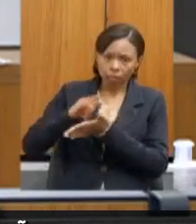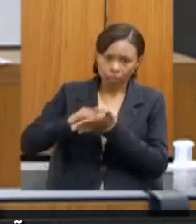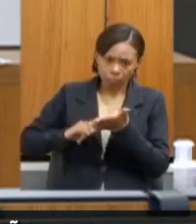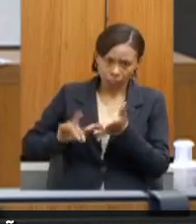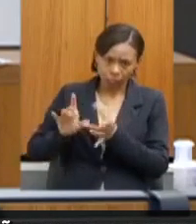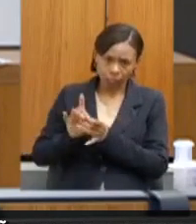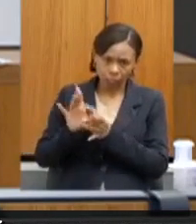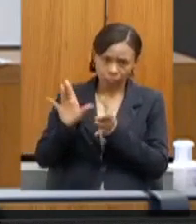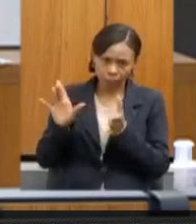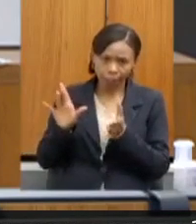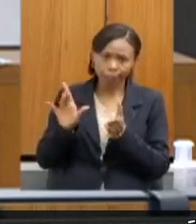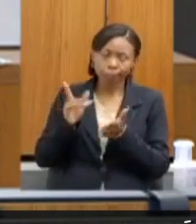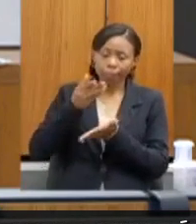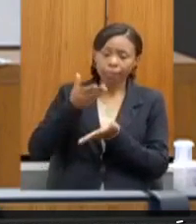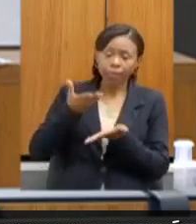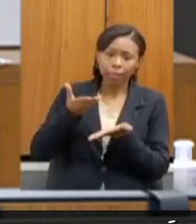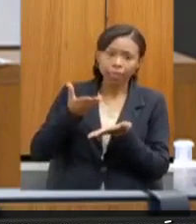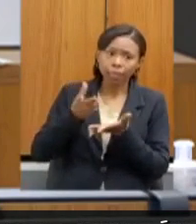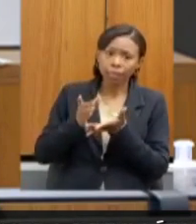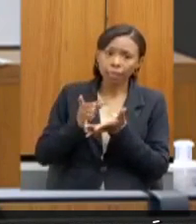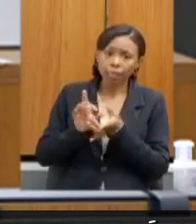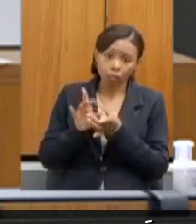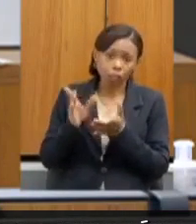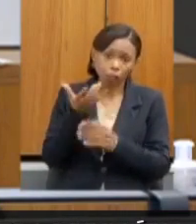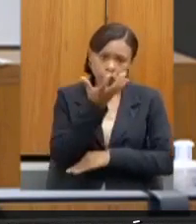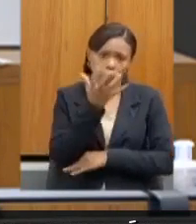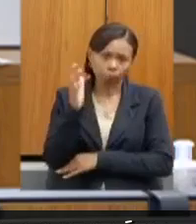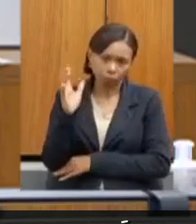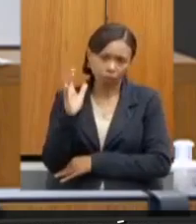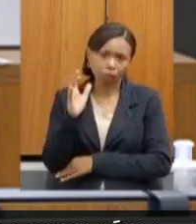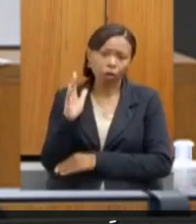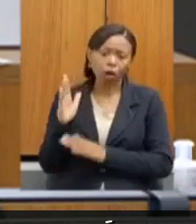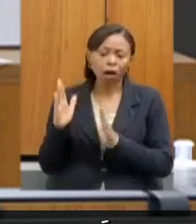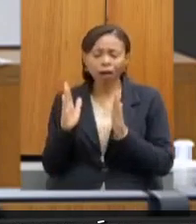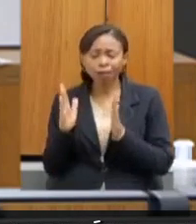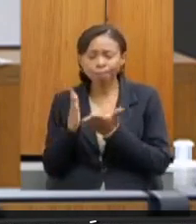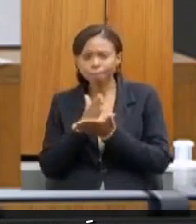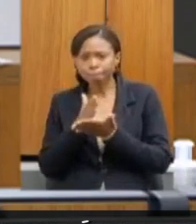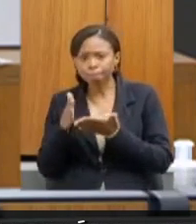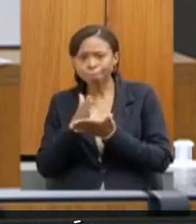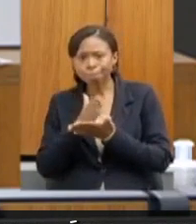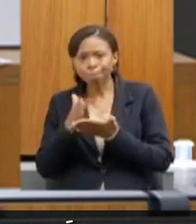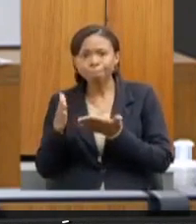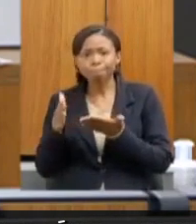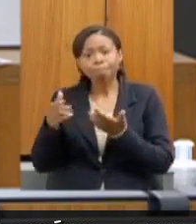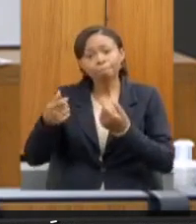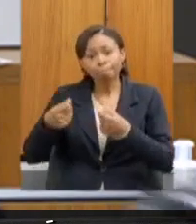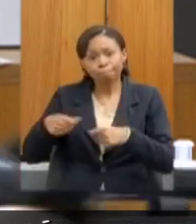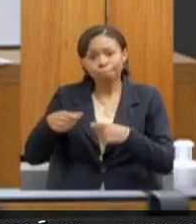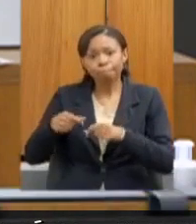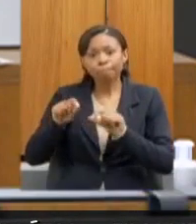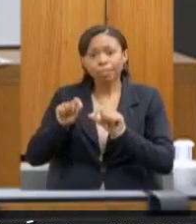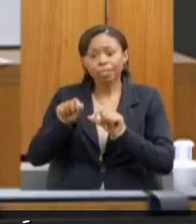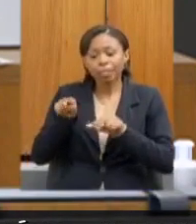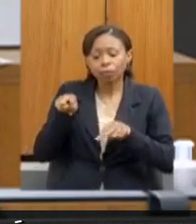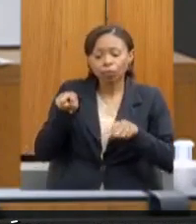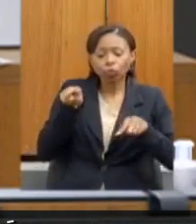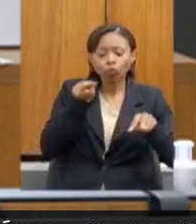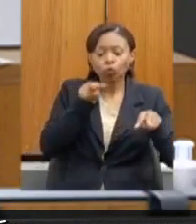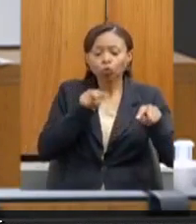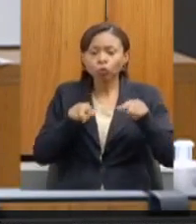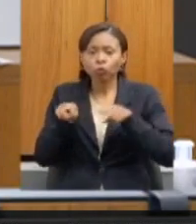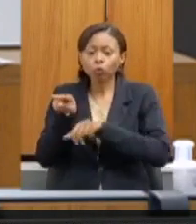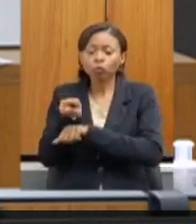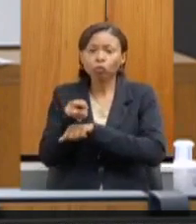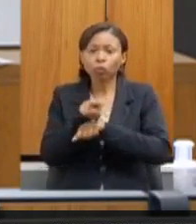fato, parte significativa desses atos autorizativos dependem de vistoria em campo. O que nós fizemos,